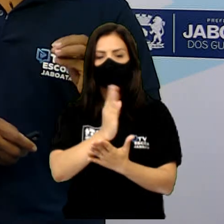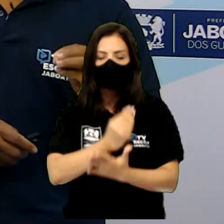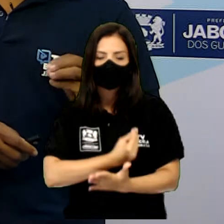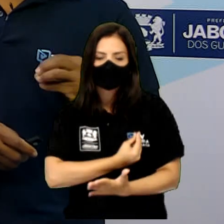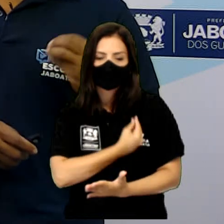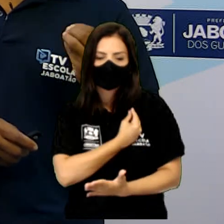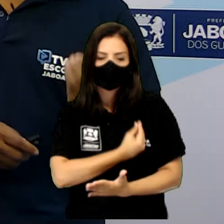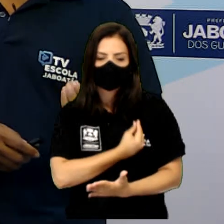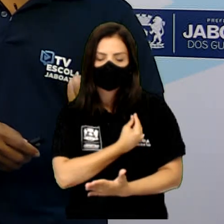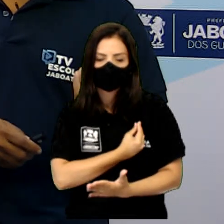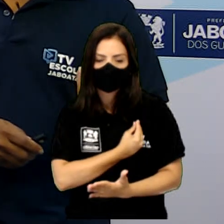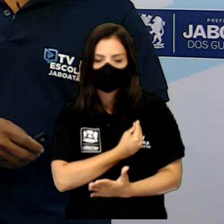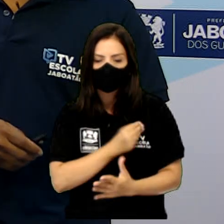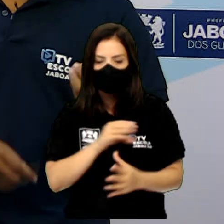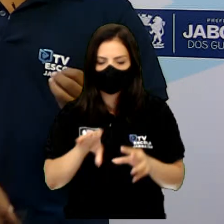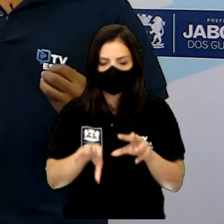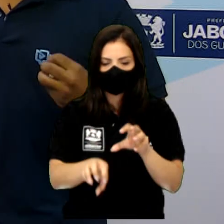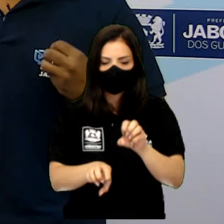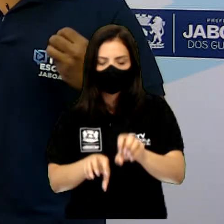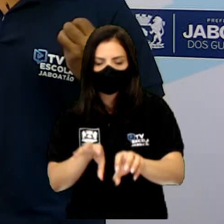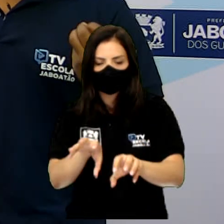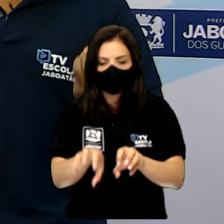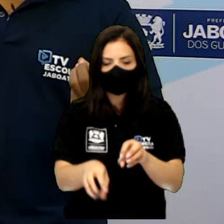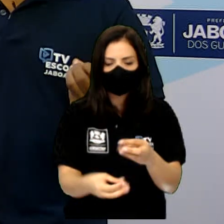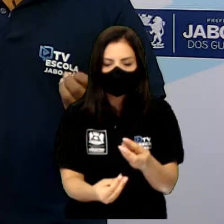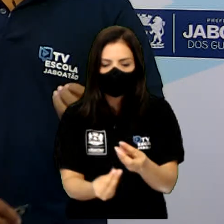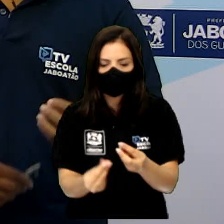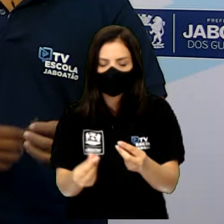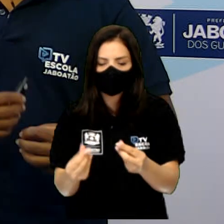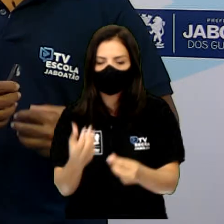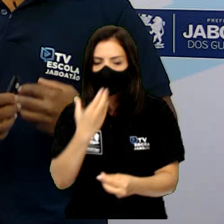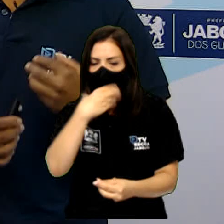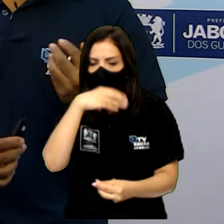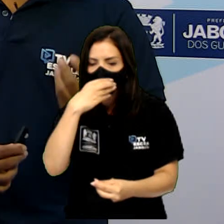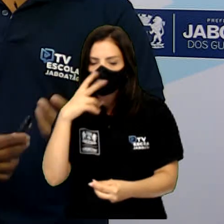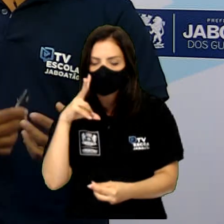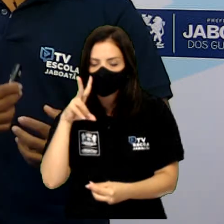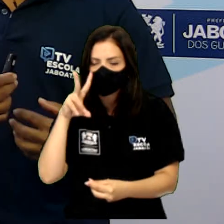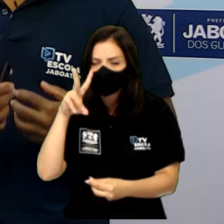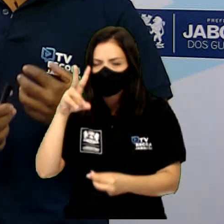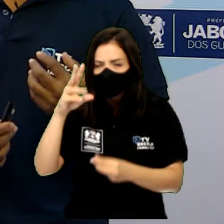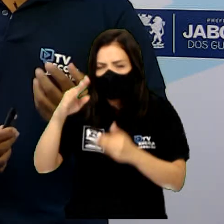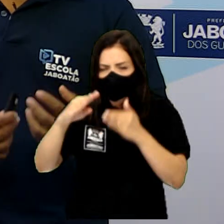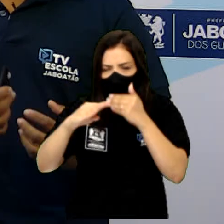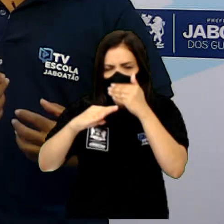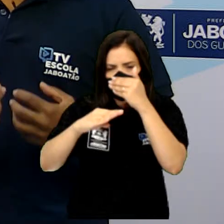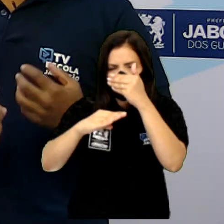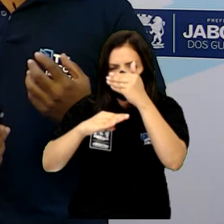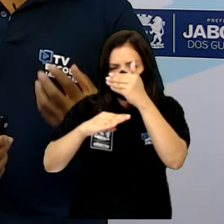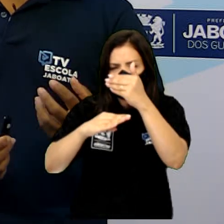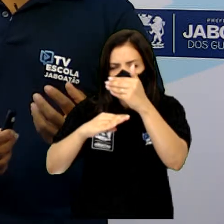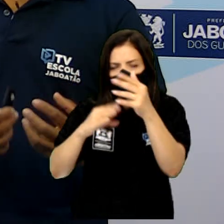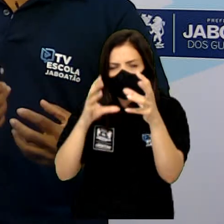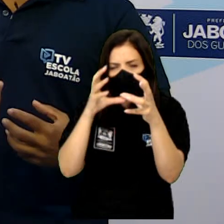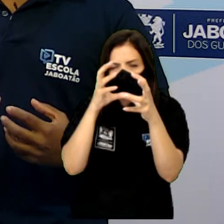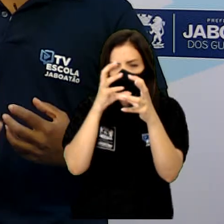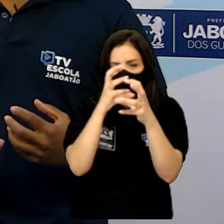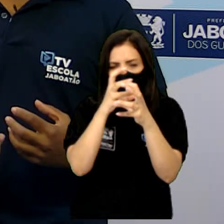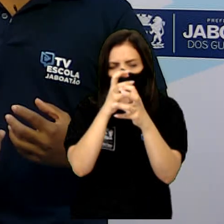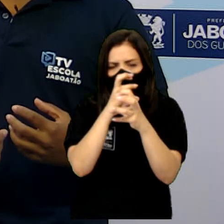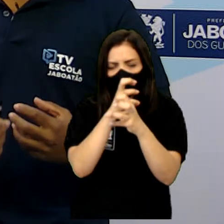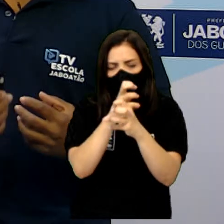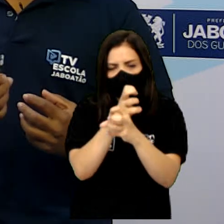a questão da maçã. Então, a maçã está boa, mas com o tempo ela vai apodrecendo. E esse